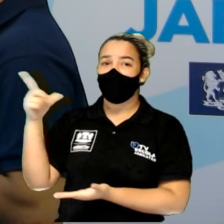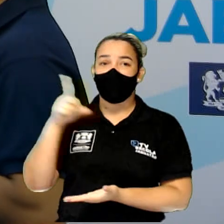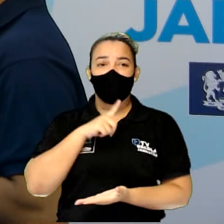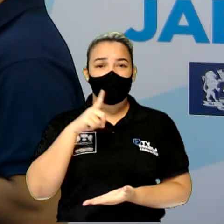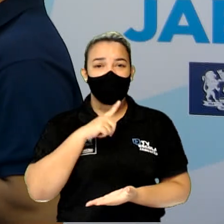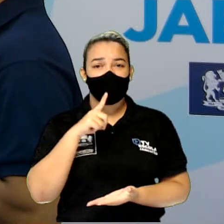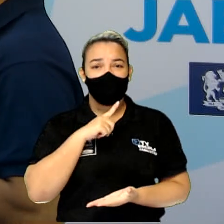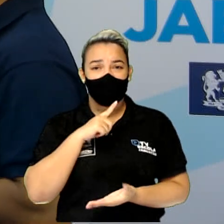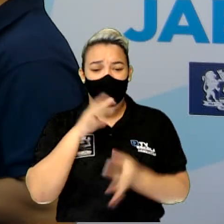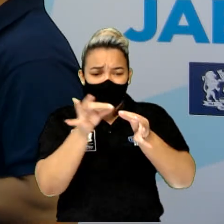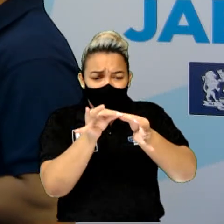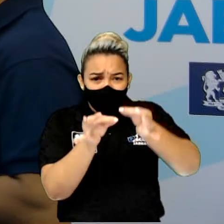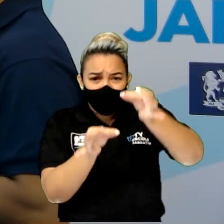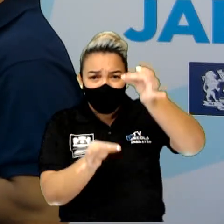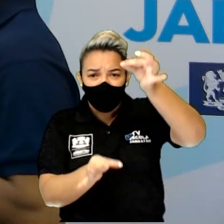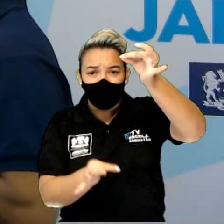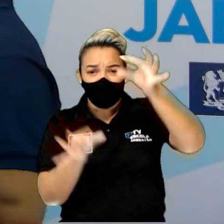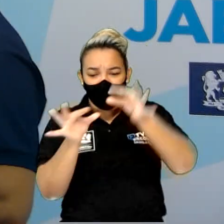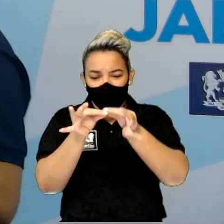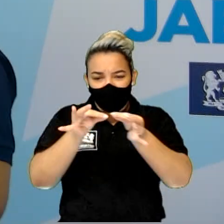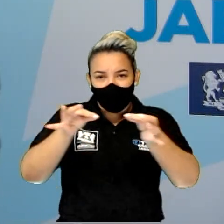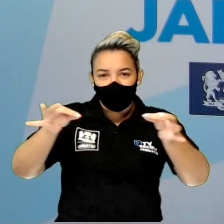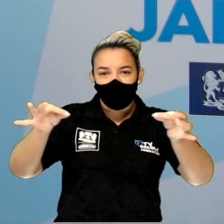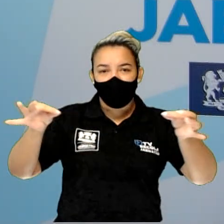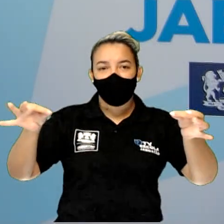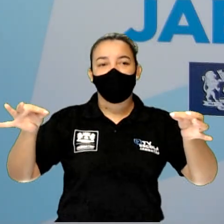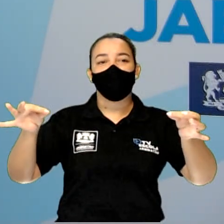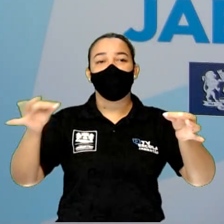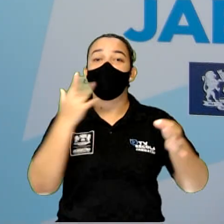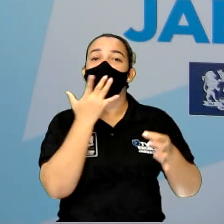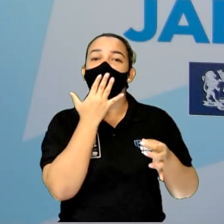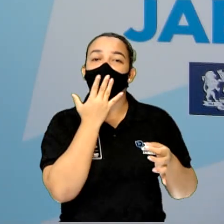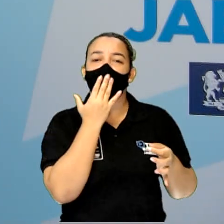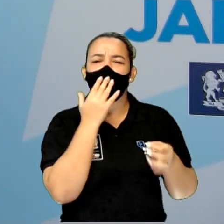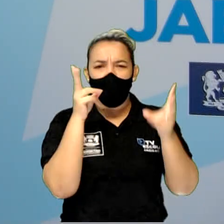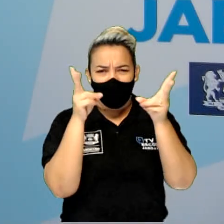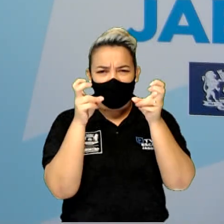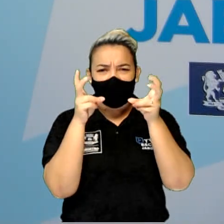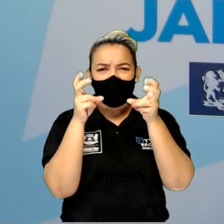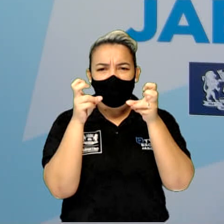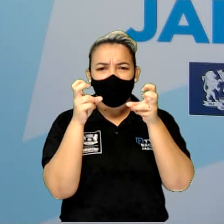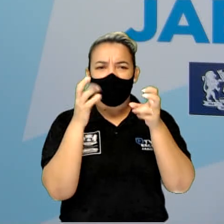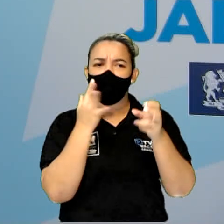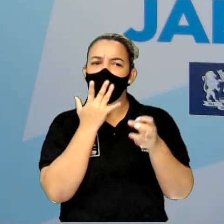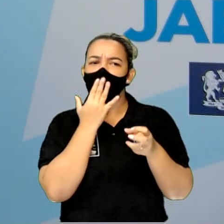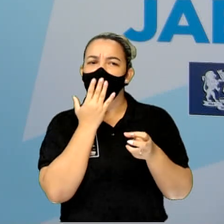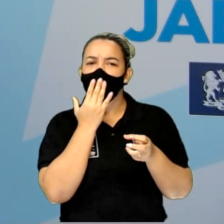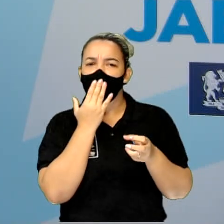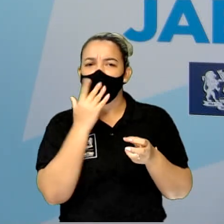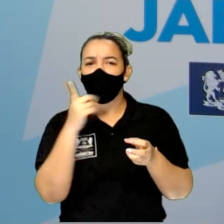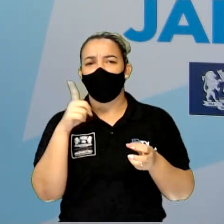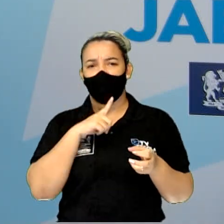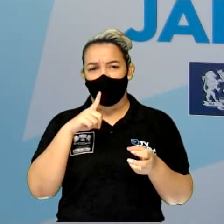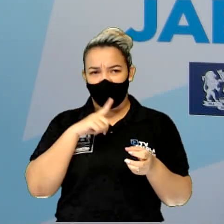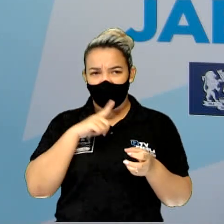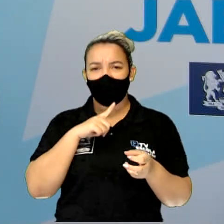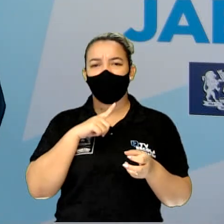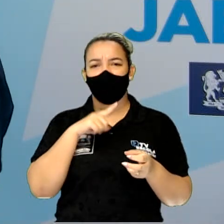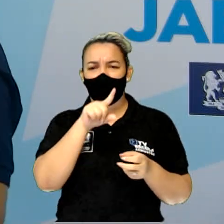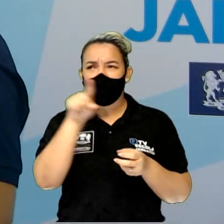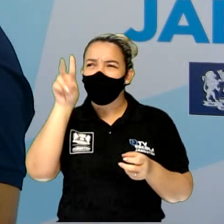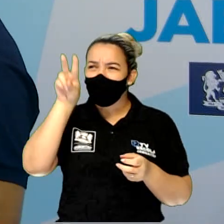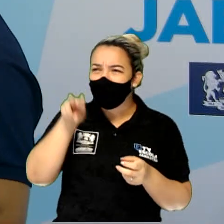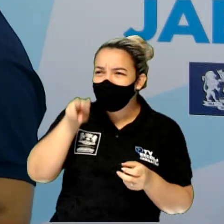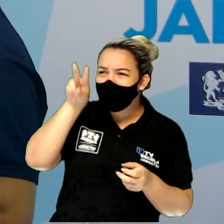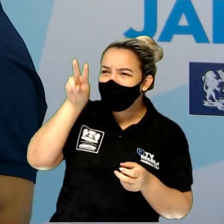chamamos de altimetria. que, nas colorações, observe aqui, nessas cores, a gente tem a distribuição